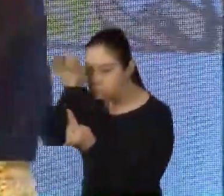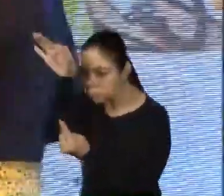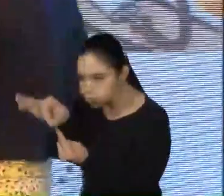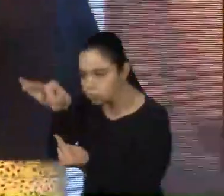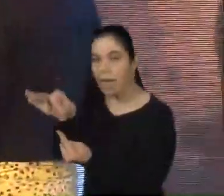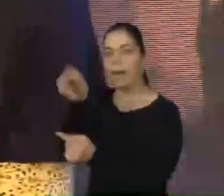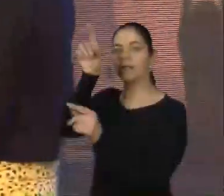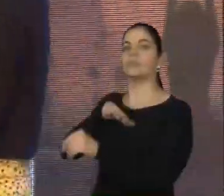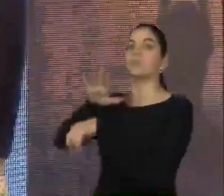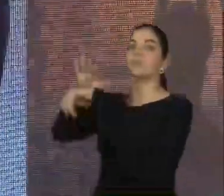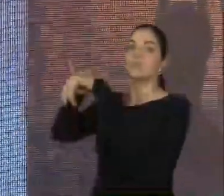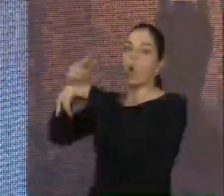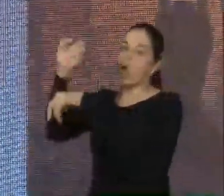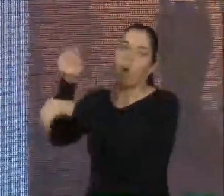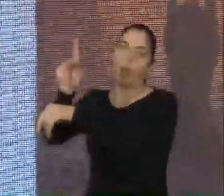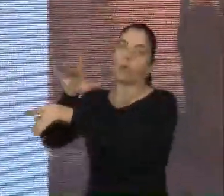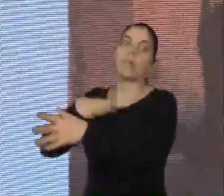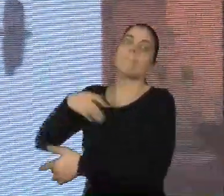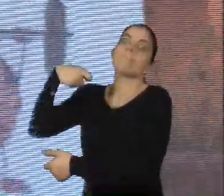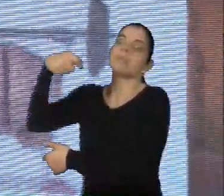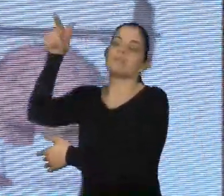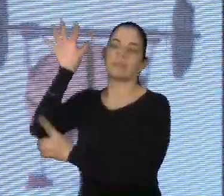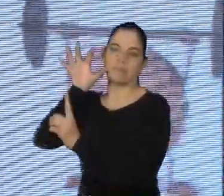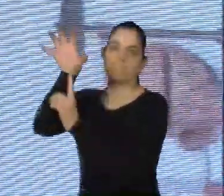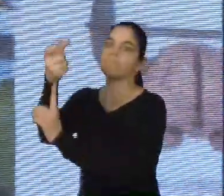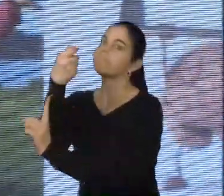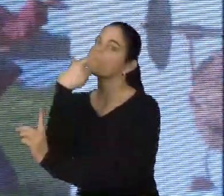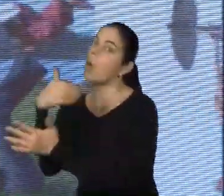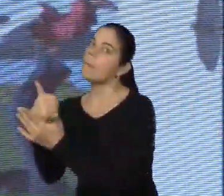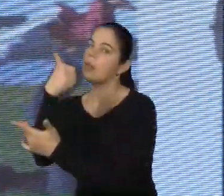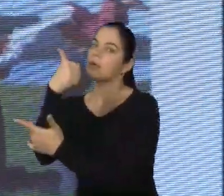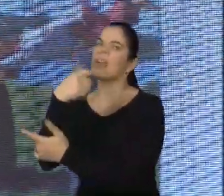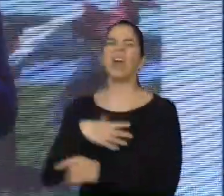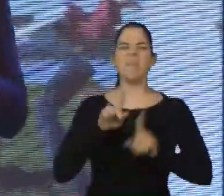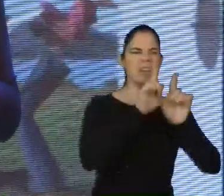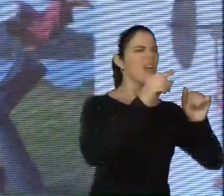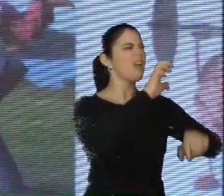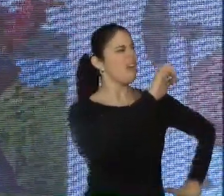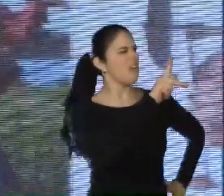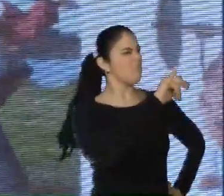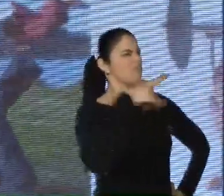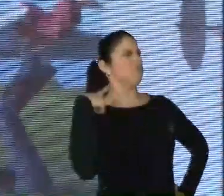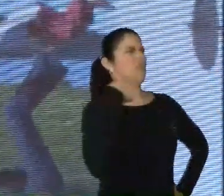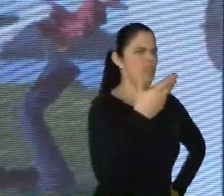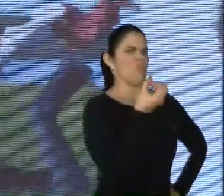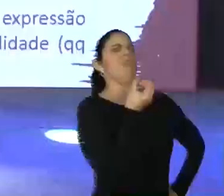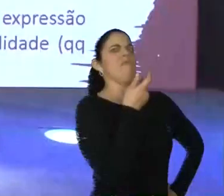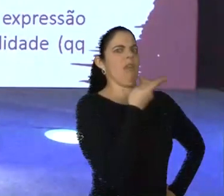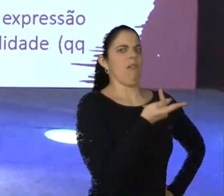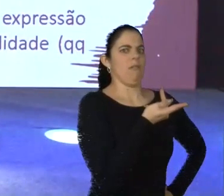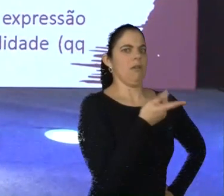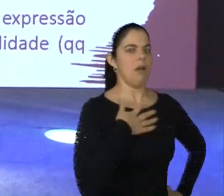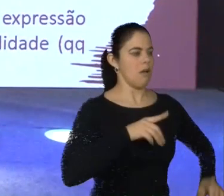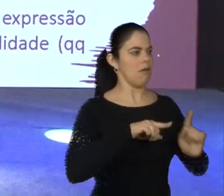uma determinada situação, dando, então, uma condição de vida melhor. E a epigenética? A epigenética, ela fala de